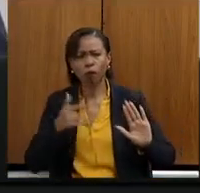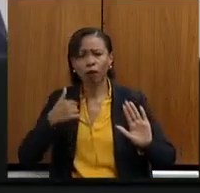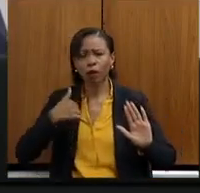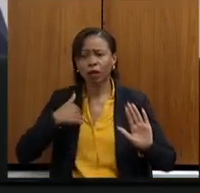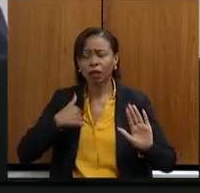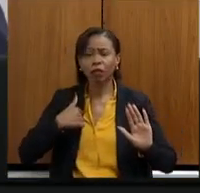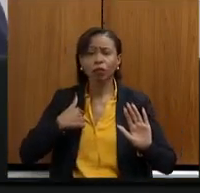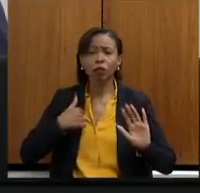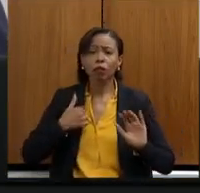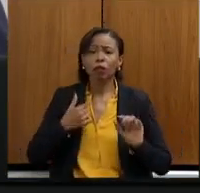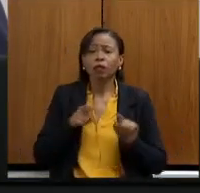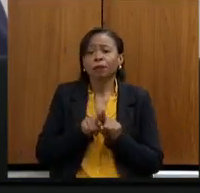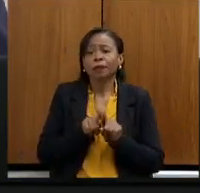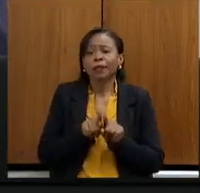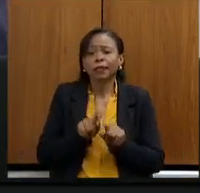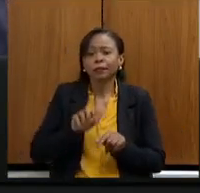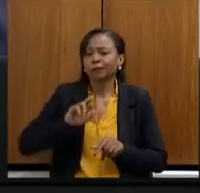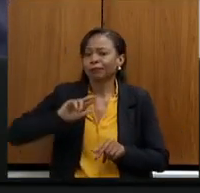não sou,